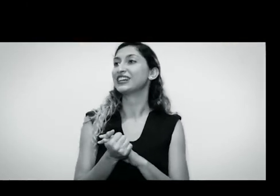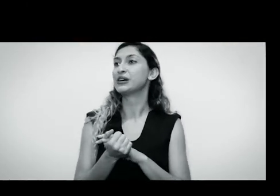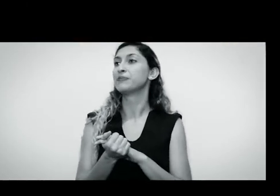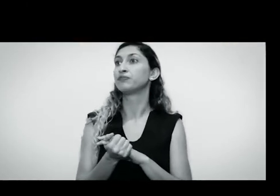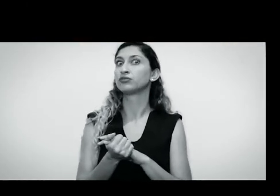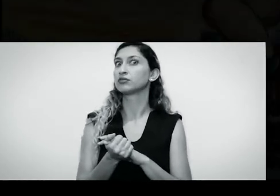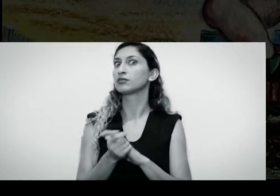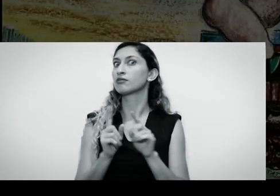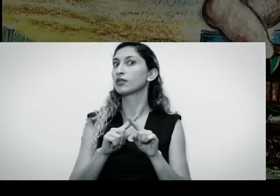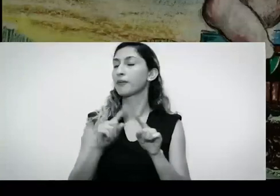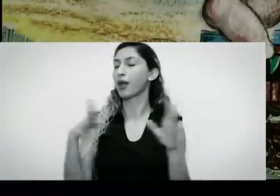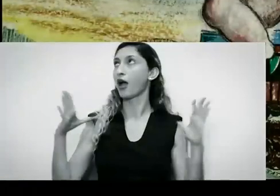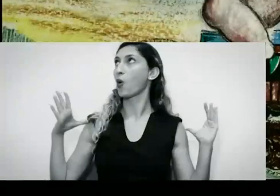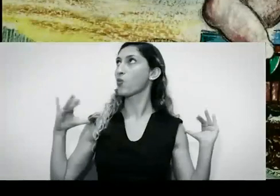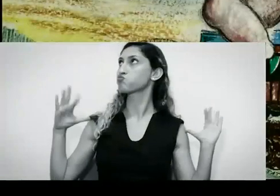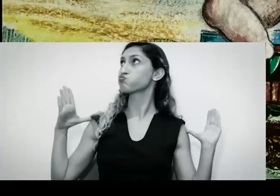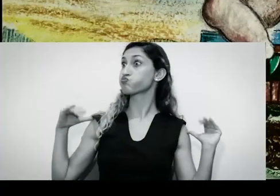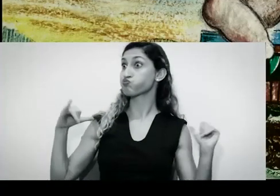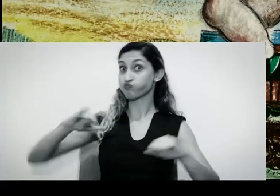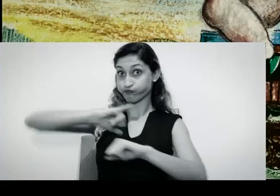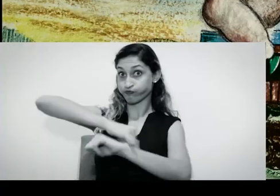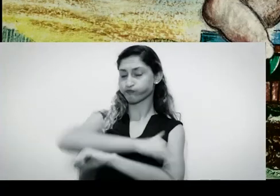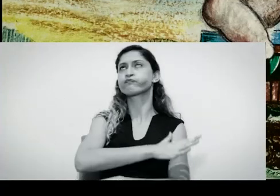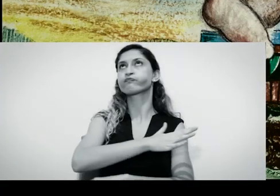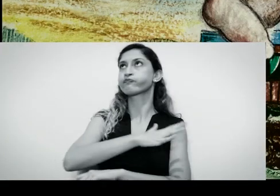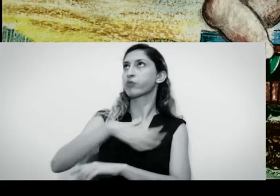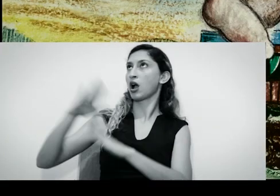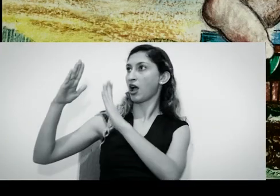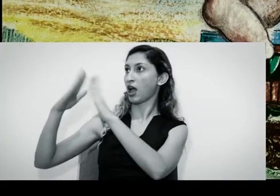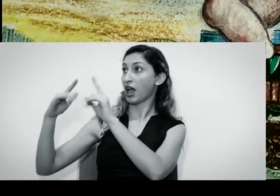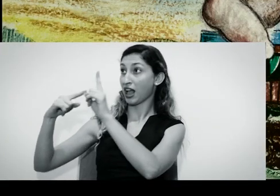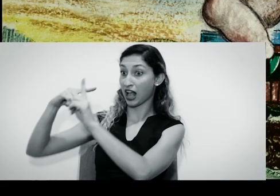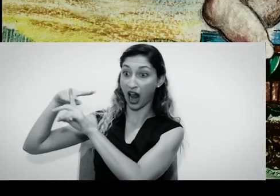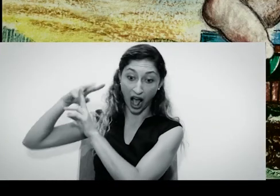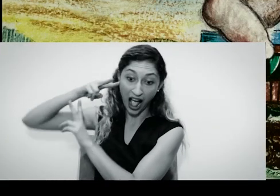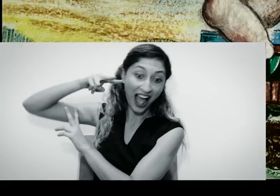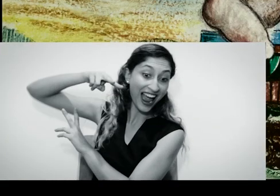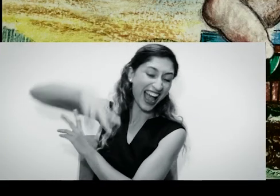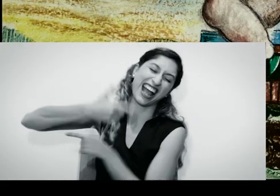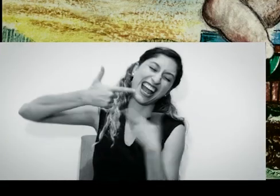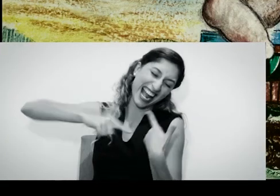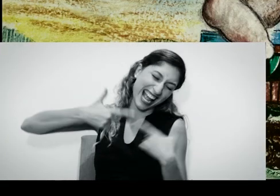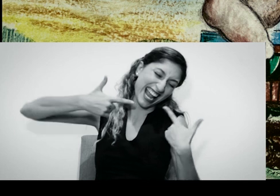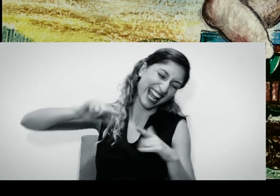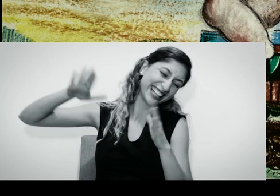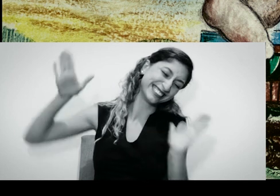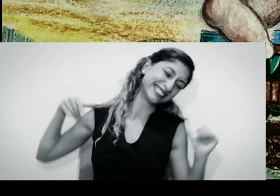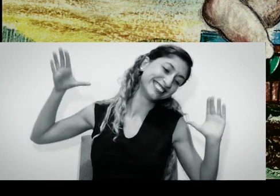E um anjo, rechonfudo, que saiu de uma igreja, deu risada, batendo a arsa,